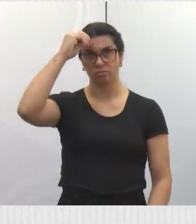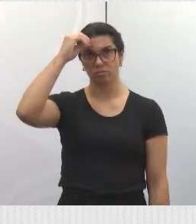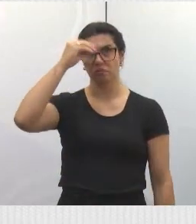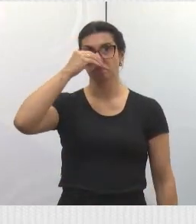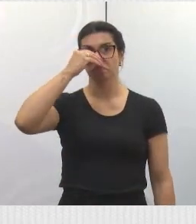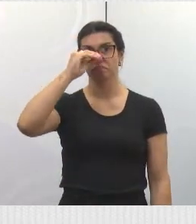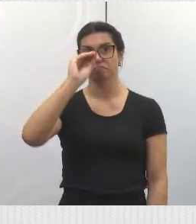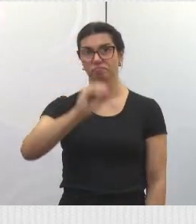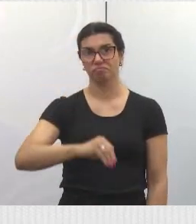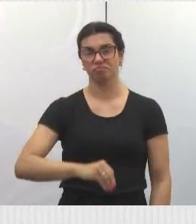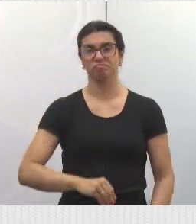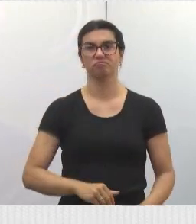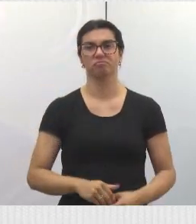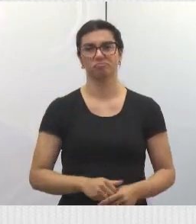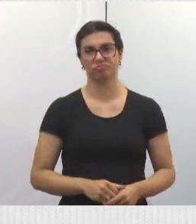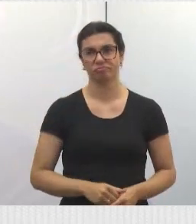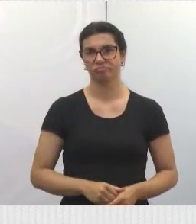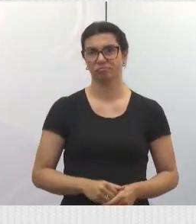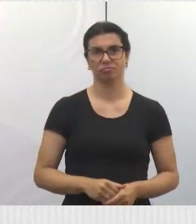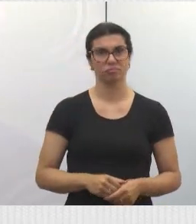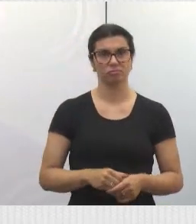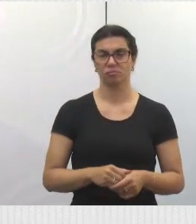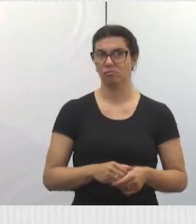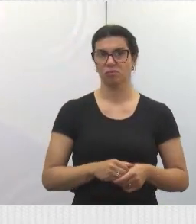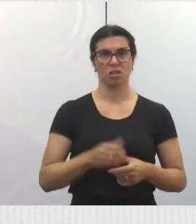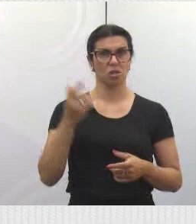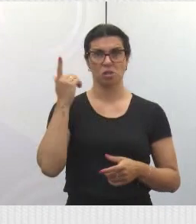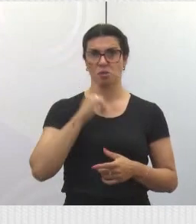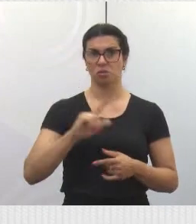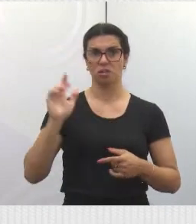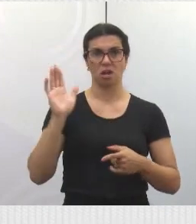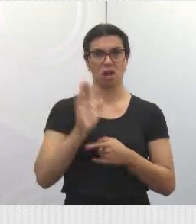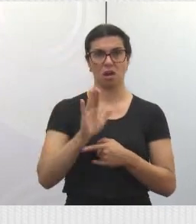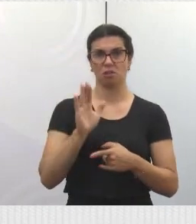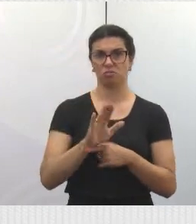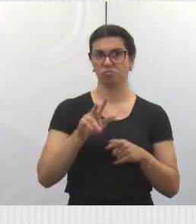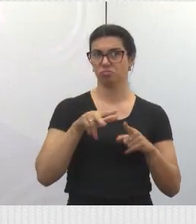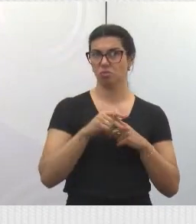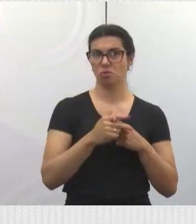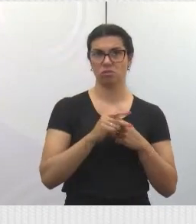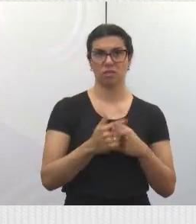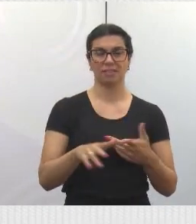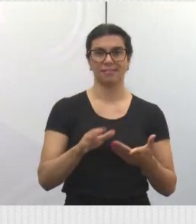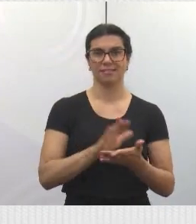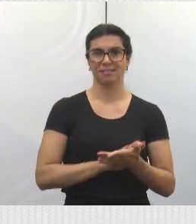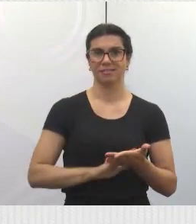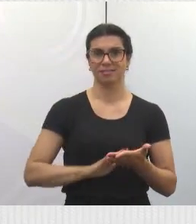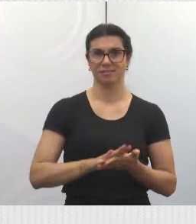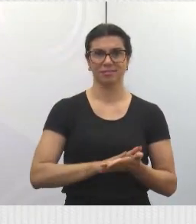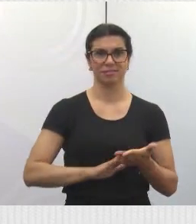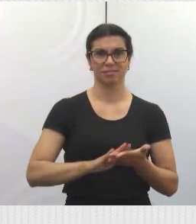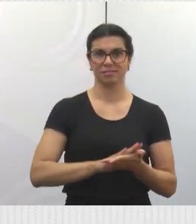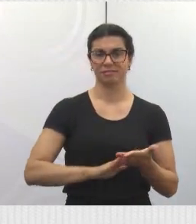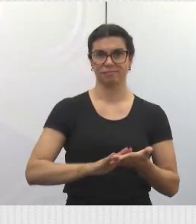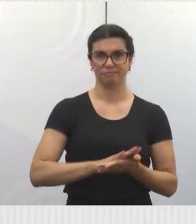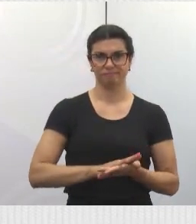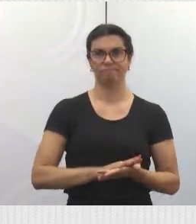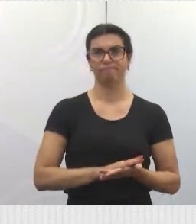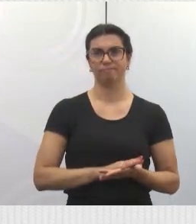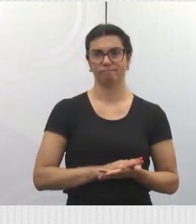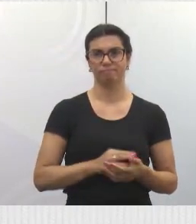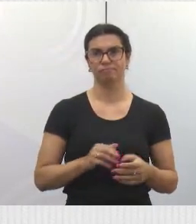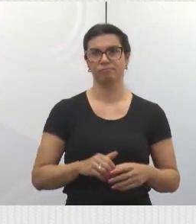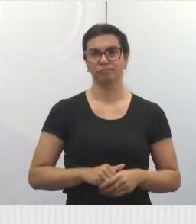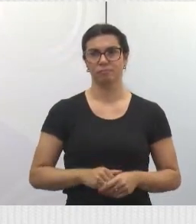secretária de educação, que o prefeito não tem dado conta de ao menos dar manutenção dos equipamentos esportivos e educacionais da